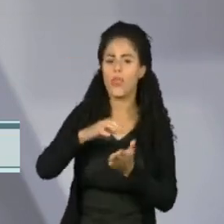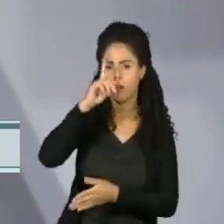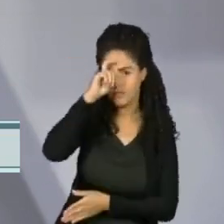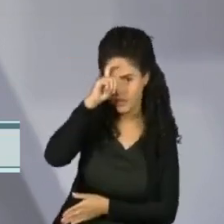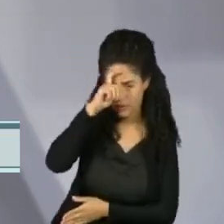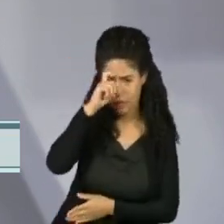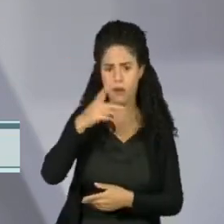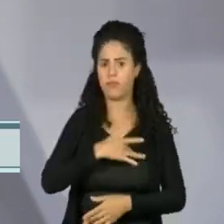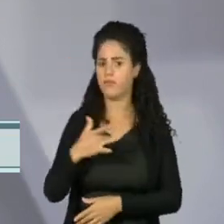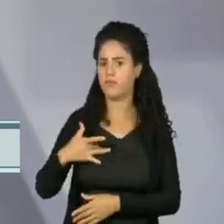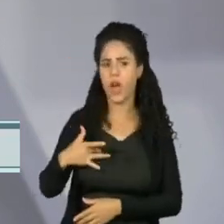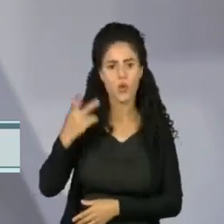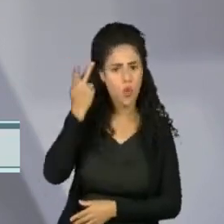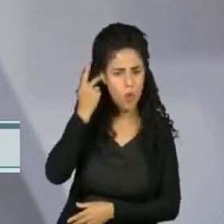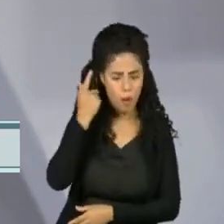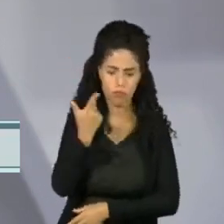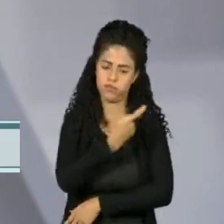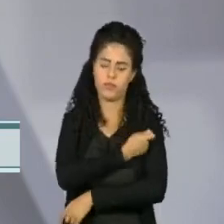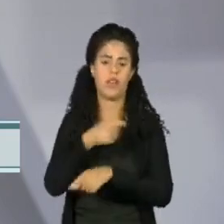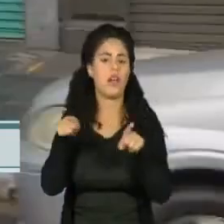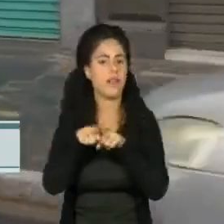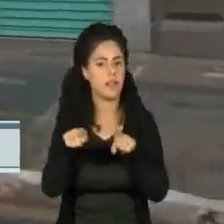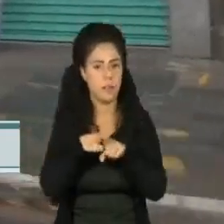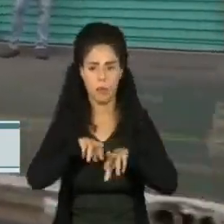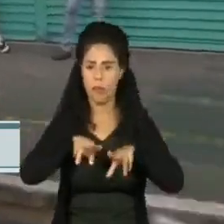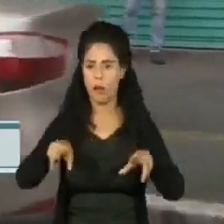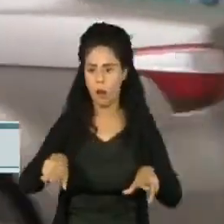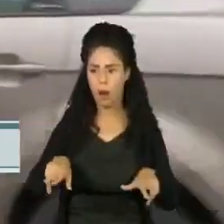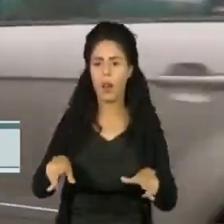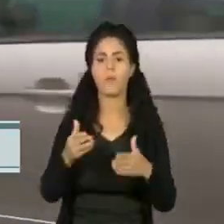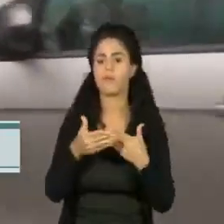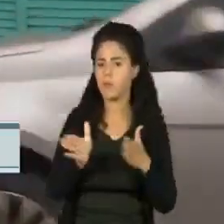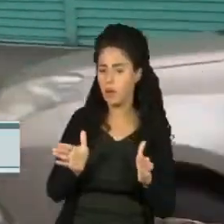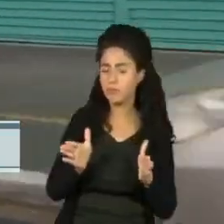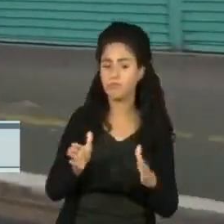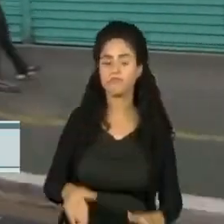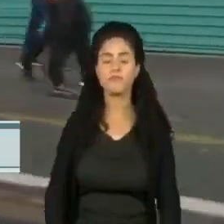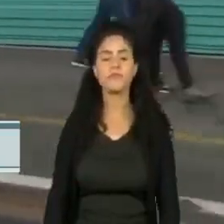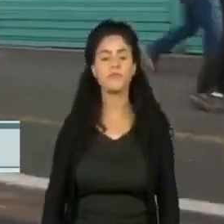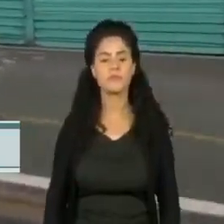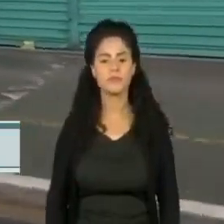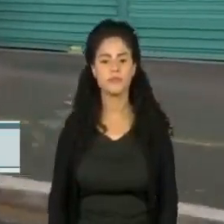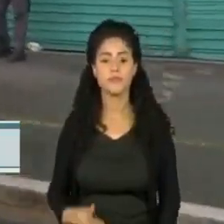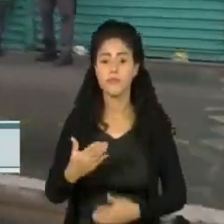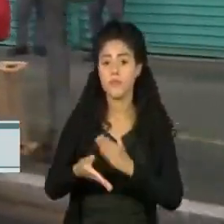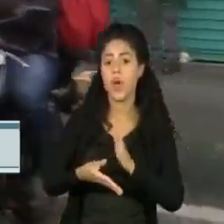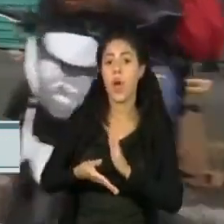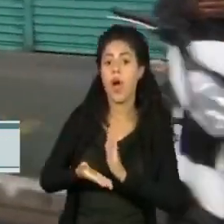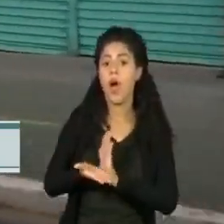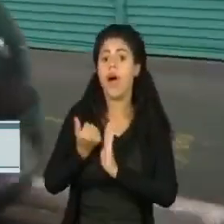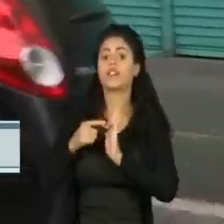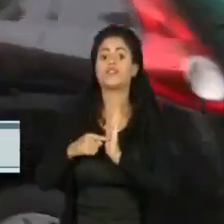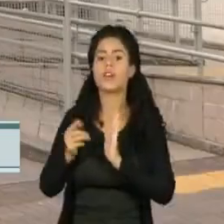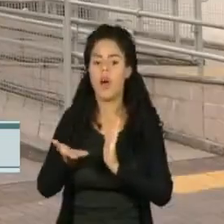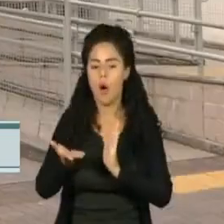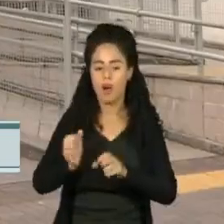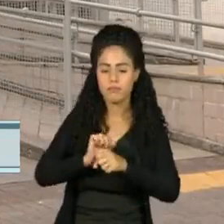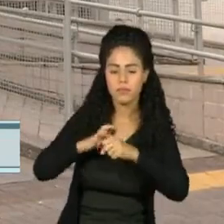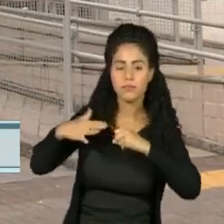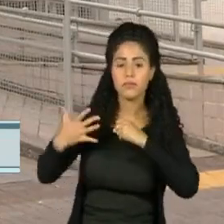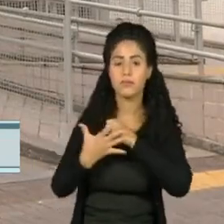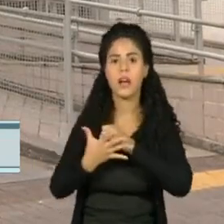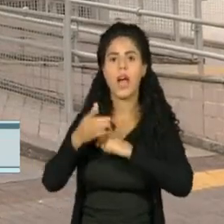abertos para vacinação contra a covid-19. Como houve antecipação do feriado devido à pandemia,